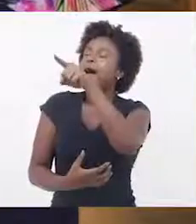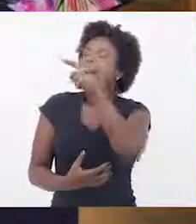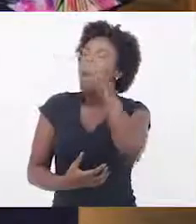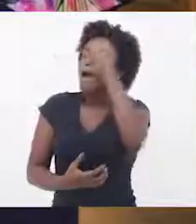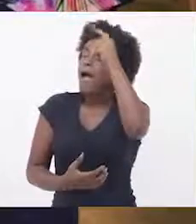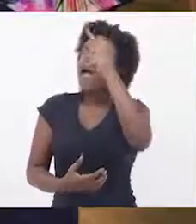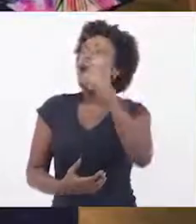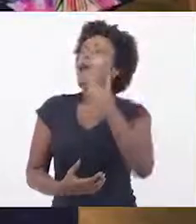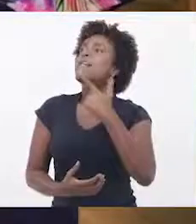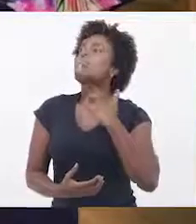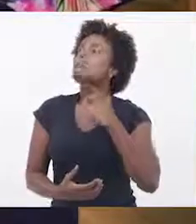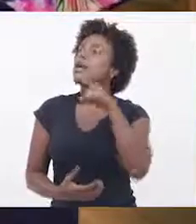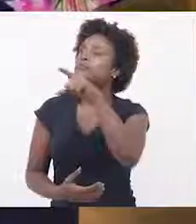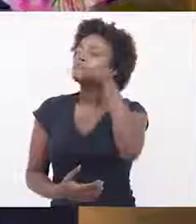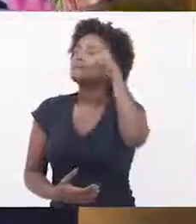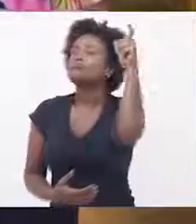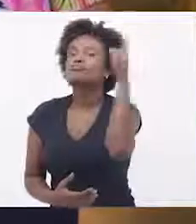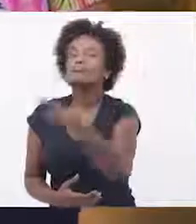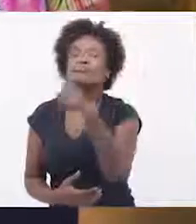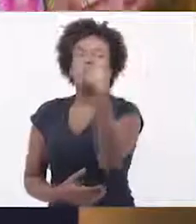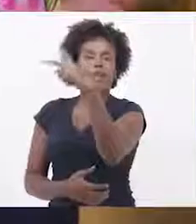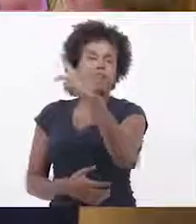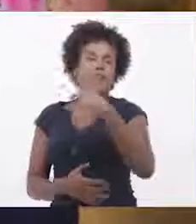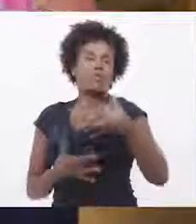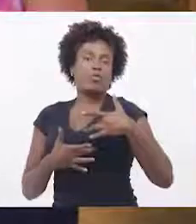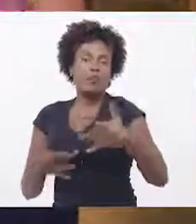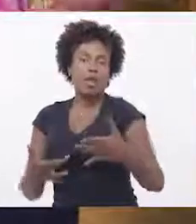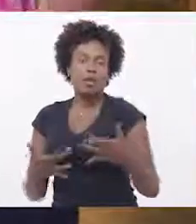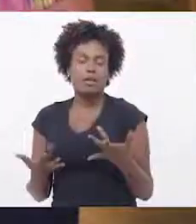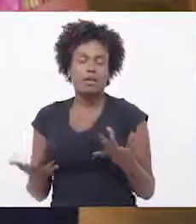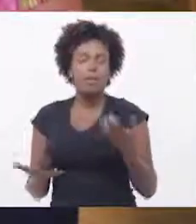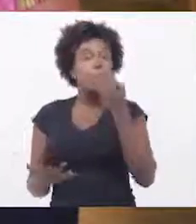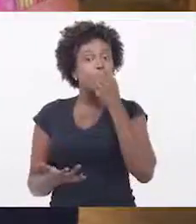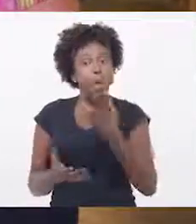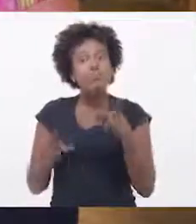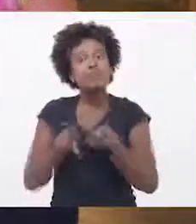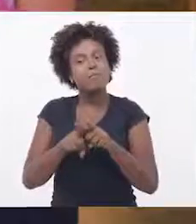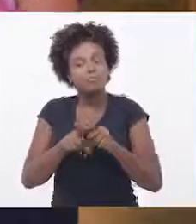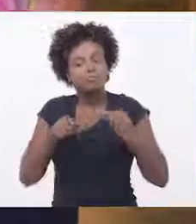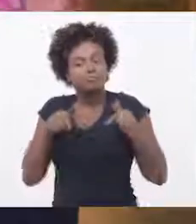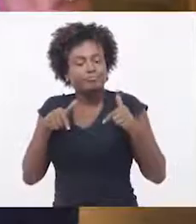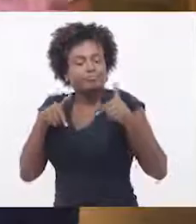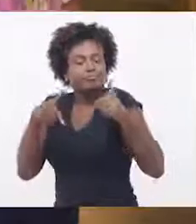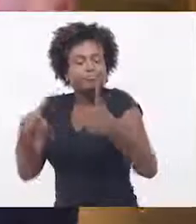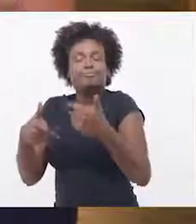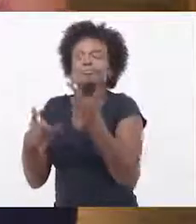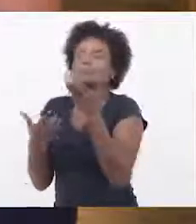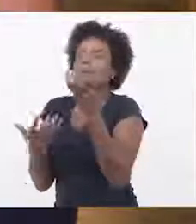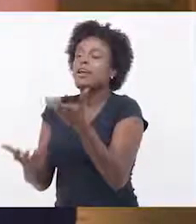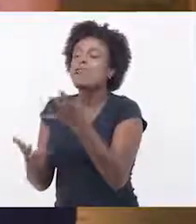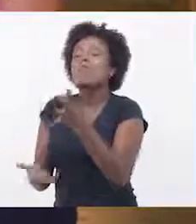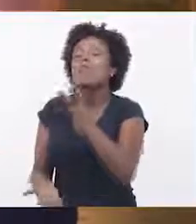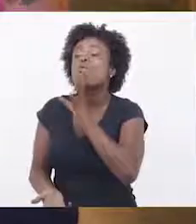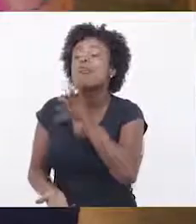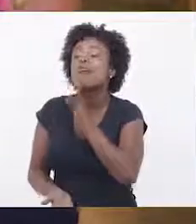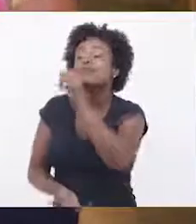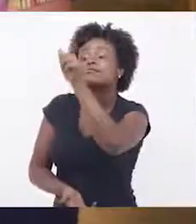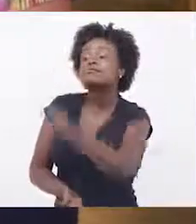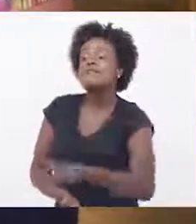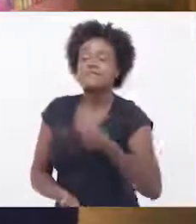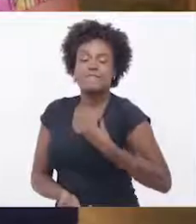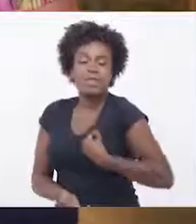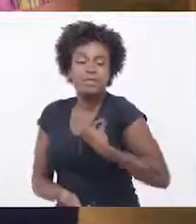engajamento dos voluntários. É importante garantir uma integração entre os voluntários também, porque vai engajar eles durante mais tempo,